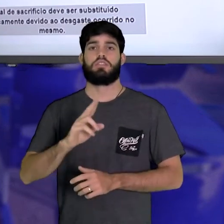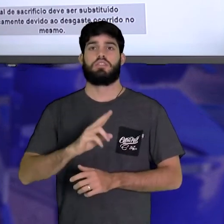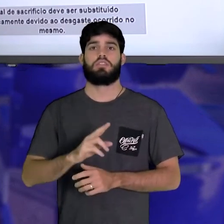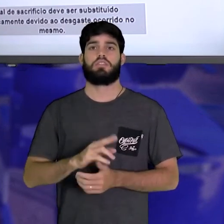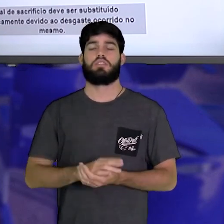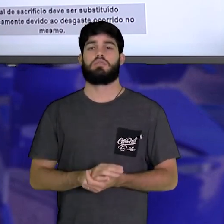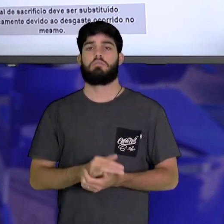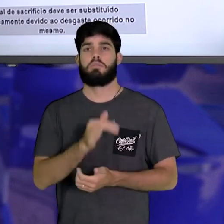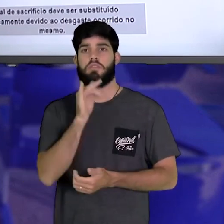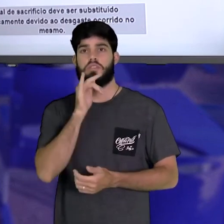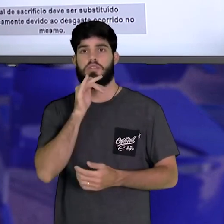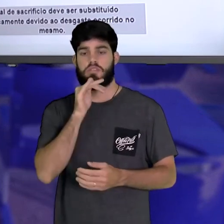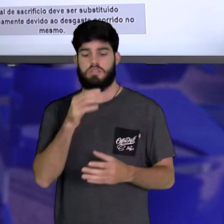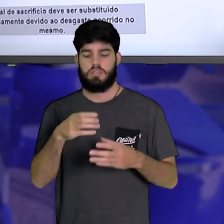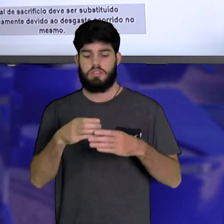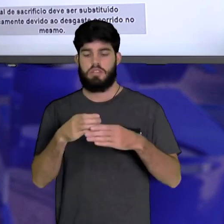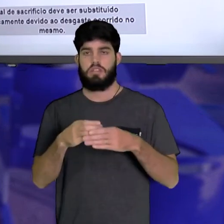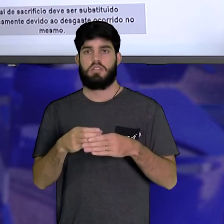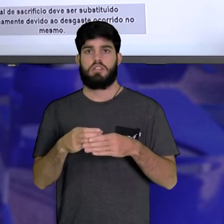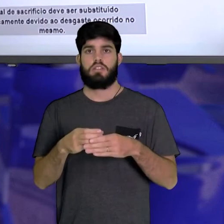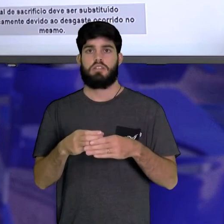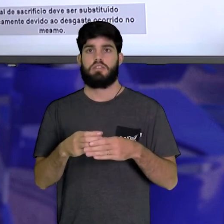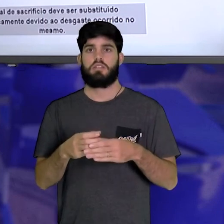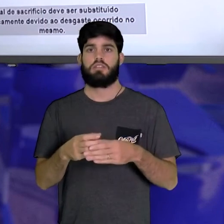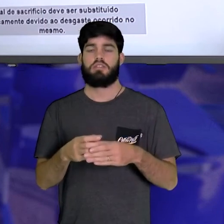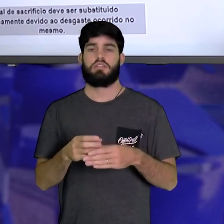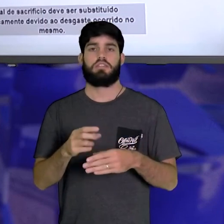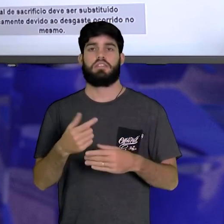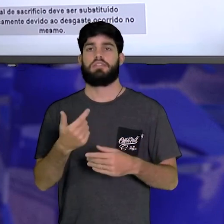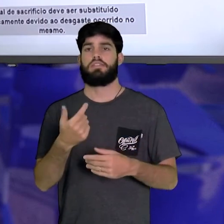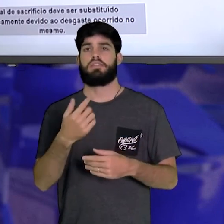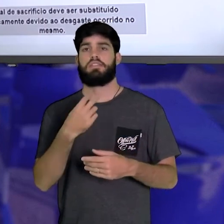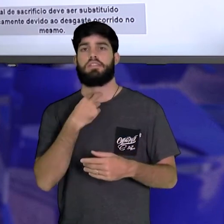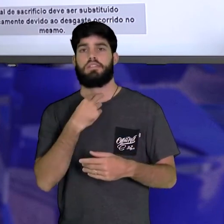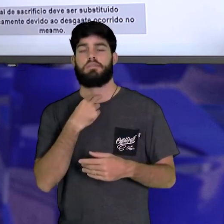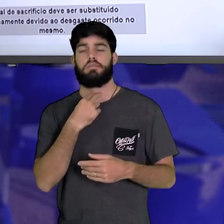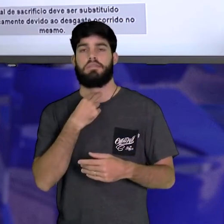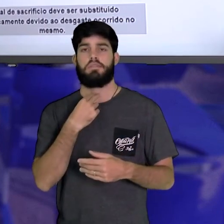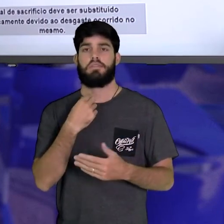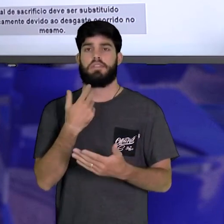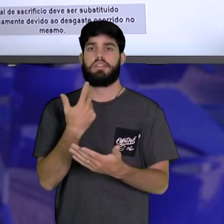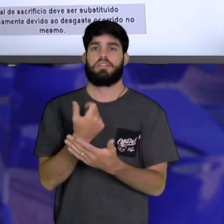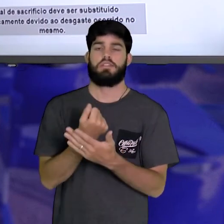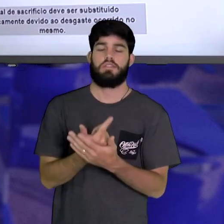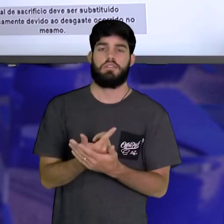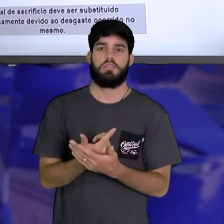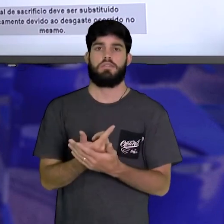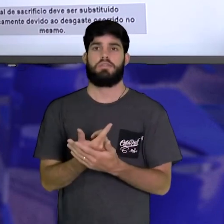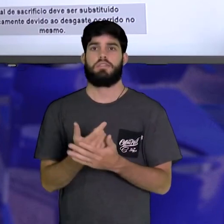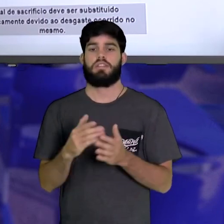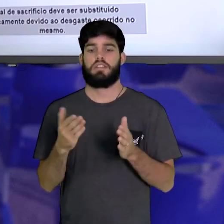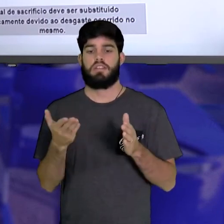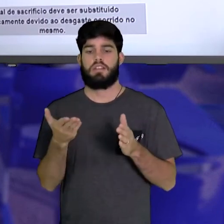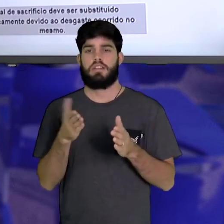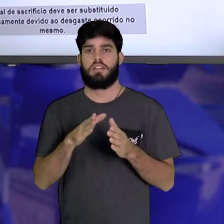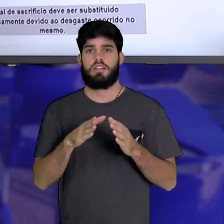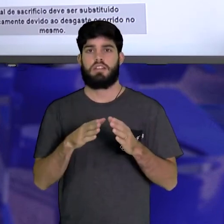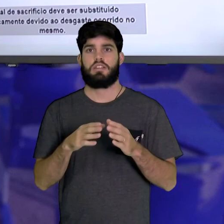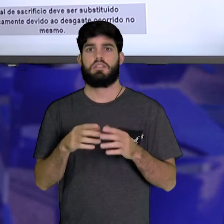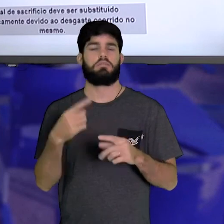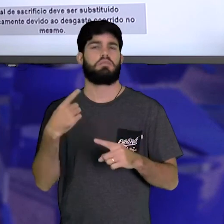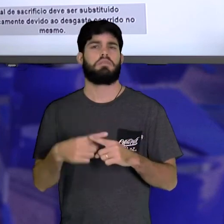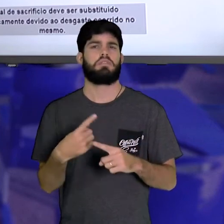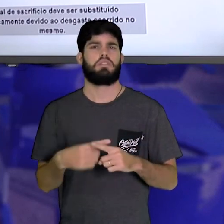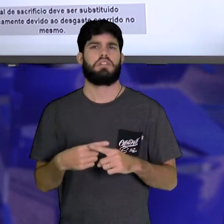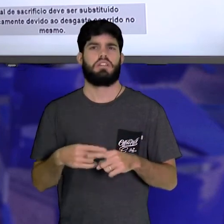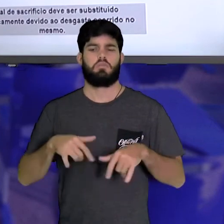latados. Vara uma ressalva, não se deve comprar latas amassadas no supermercado.